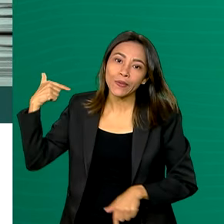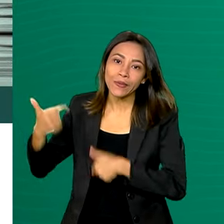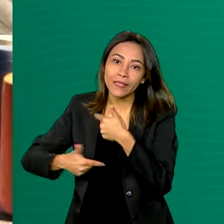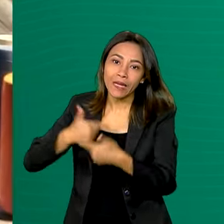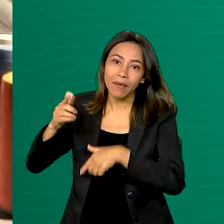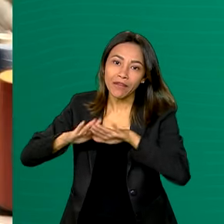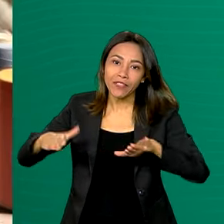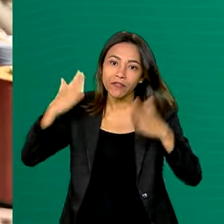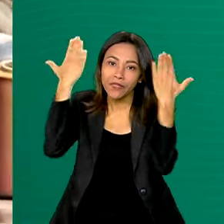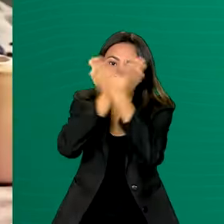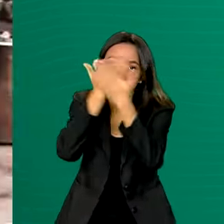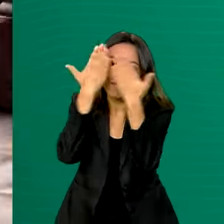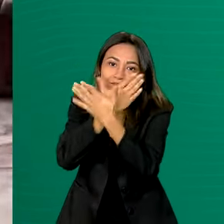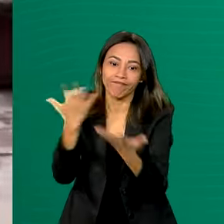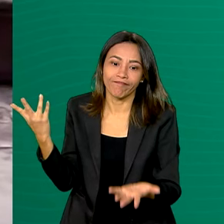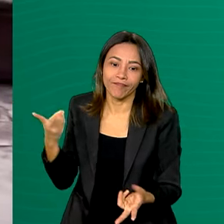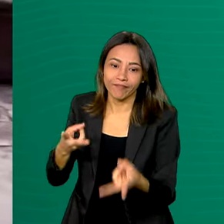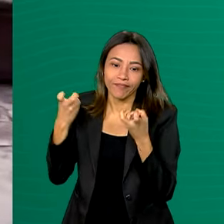Ninguém Vê.